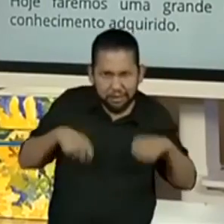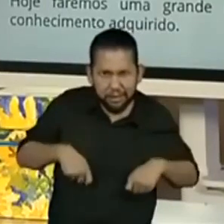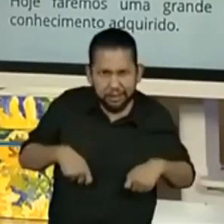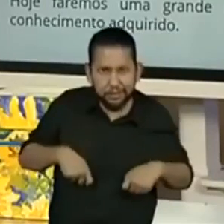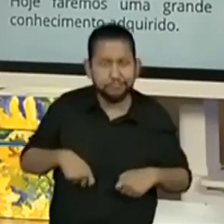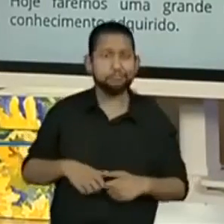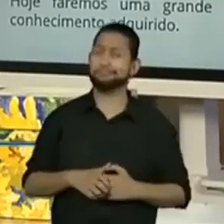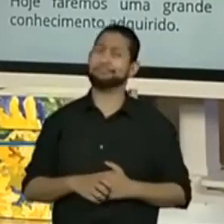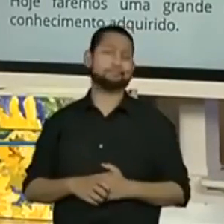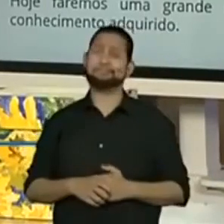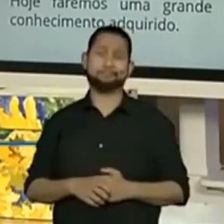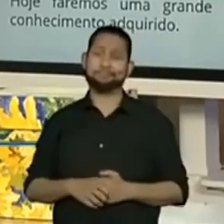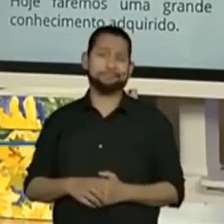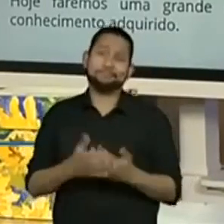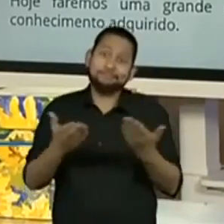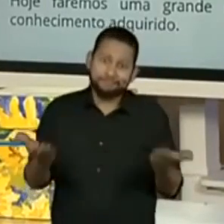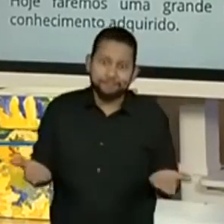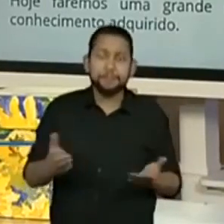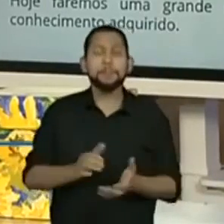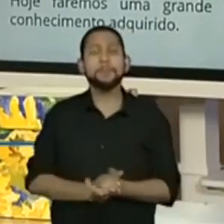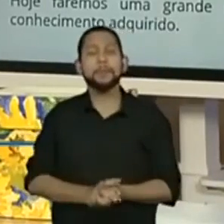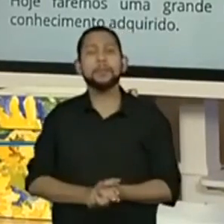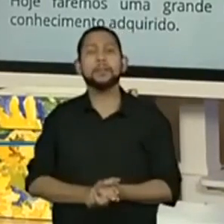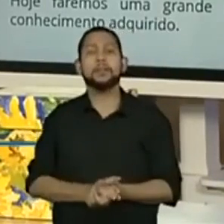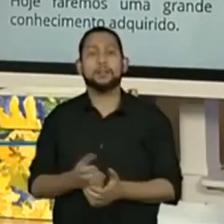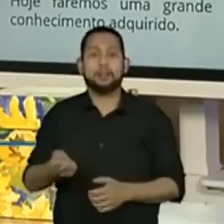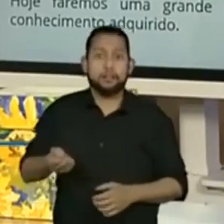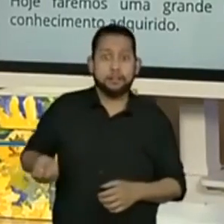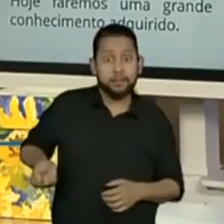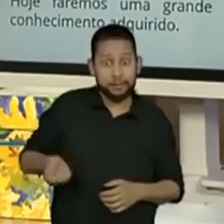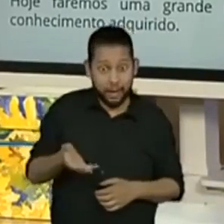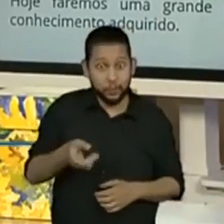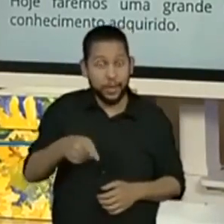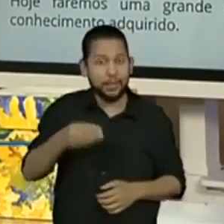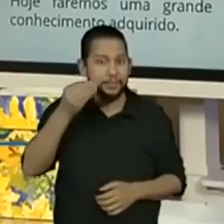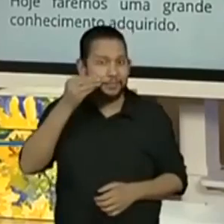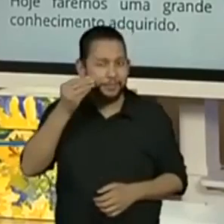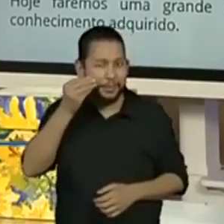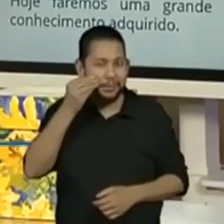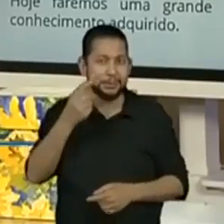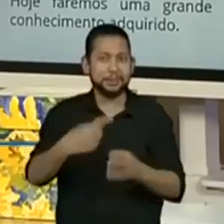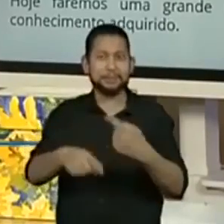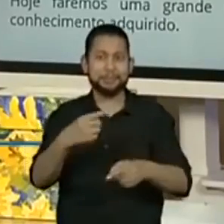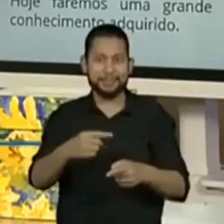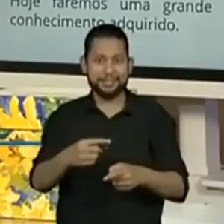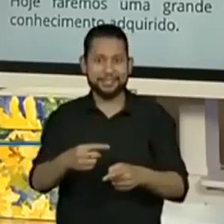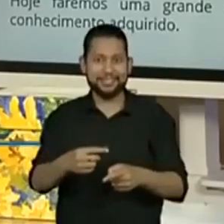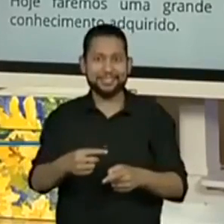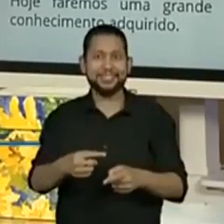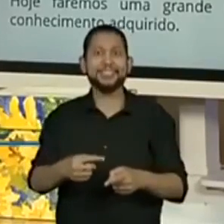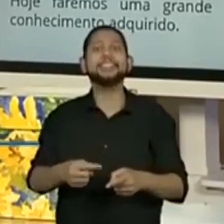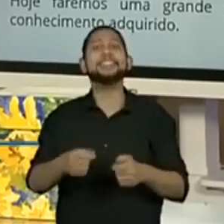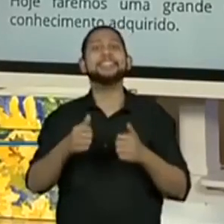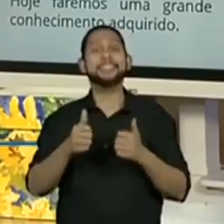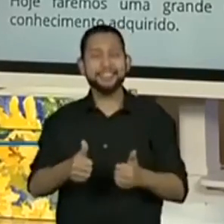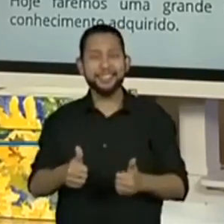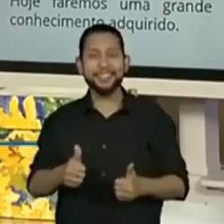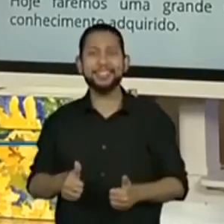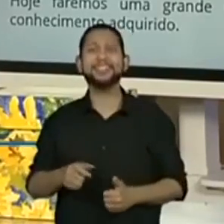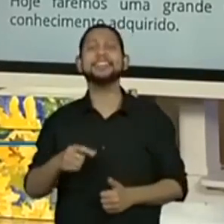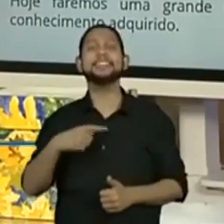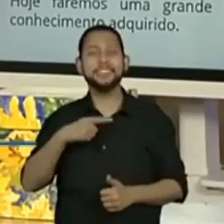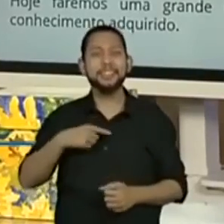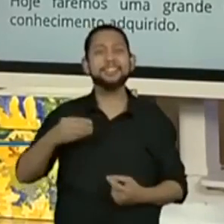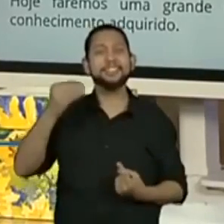Então vamos lá. O jogo do dado, ele é um experimento. O jogo de um dado é um experimento. Esse